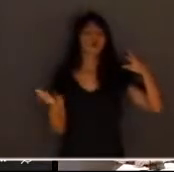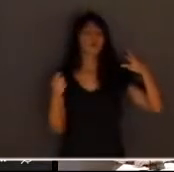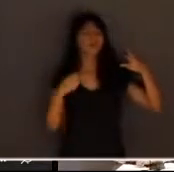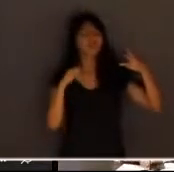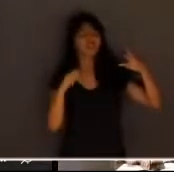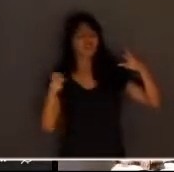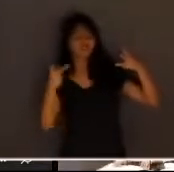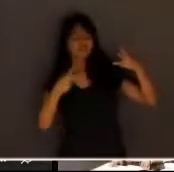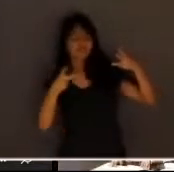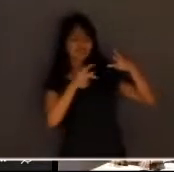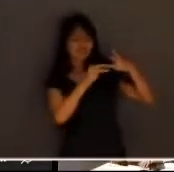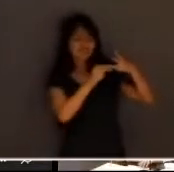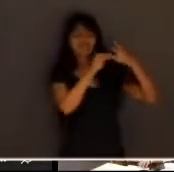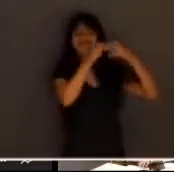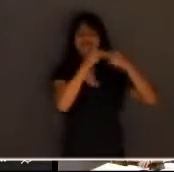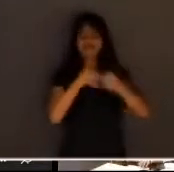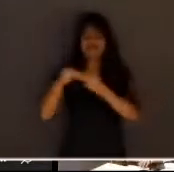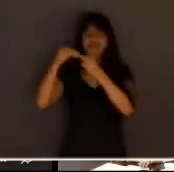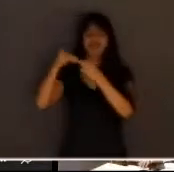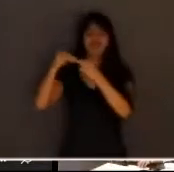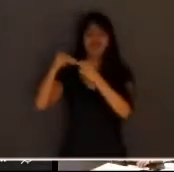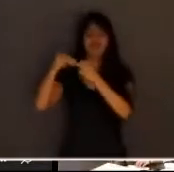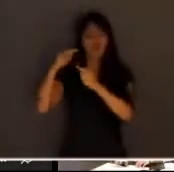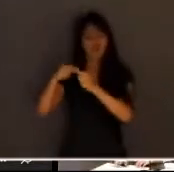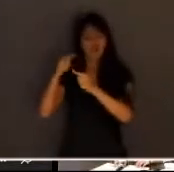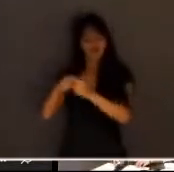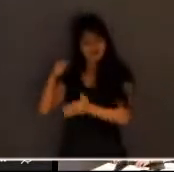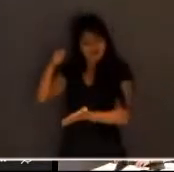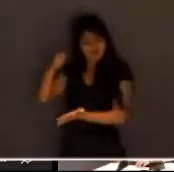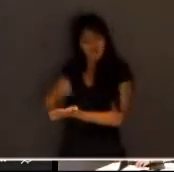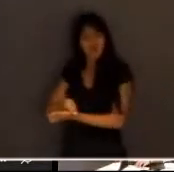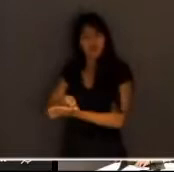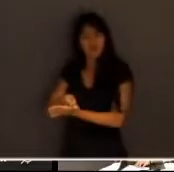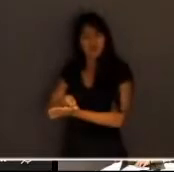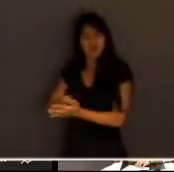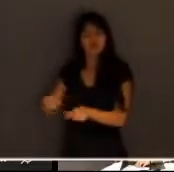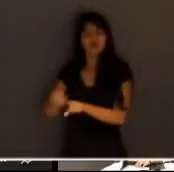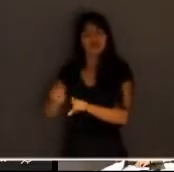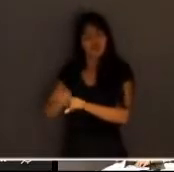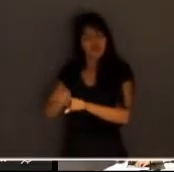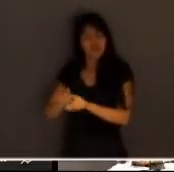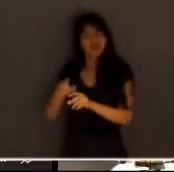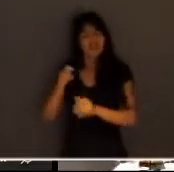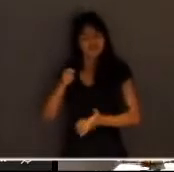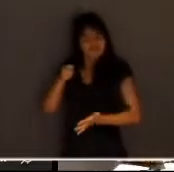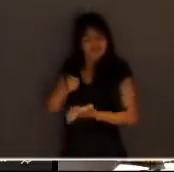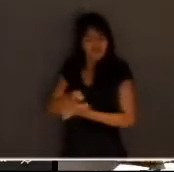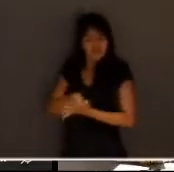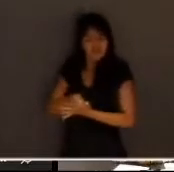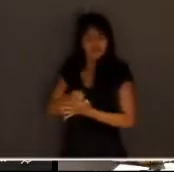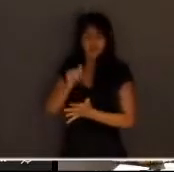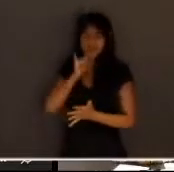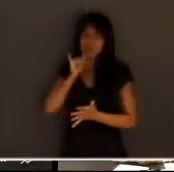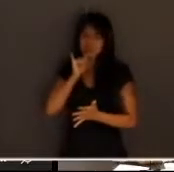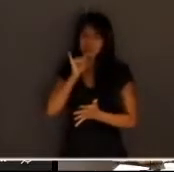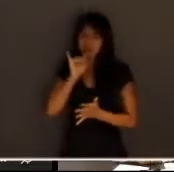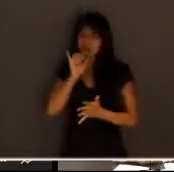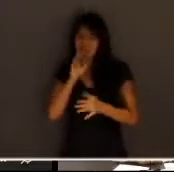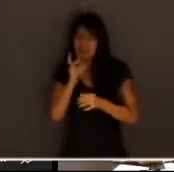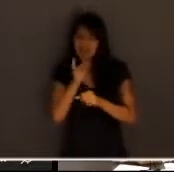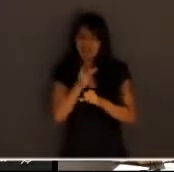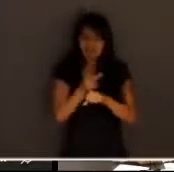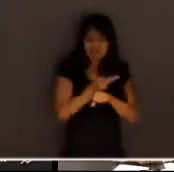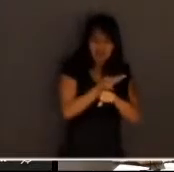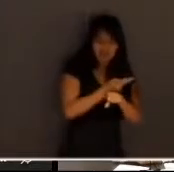buscar é o sim do comprometimento é o sim do engajamento é não apenas você buscar o de acordo